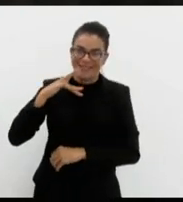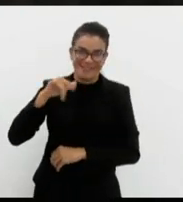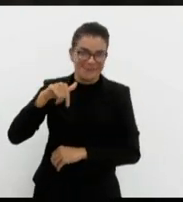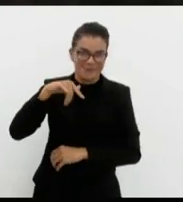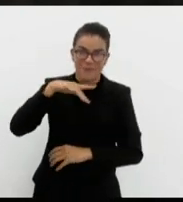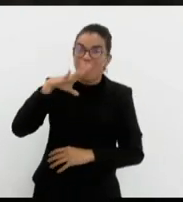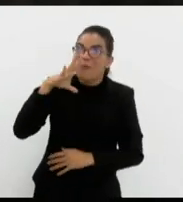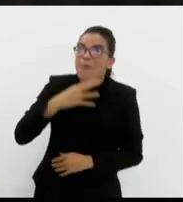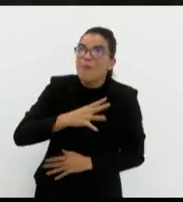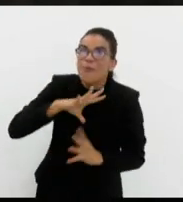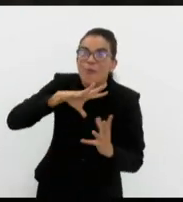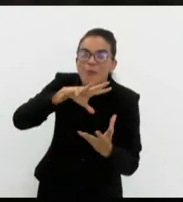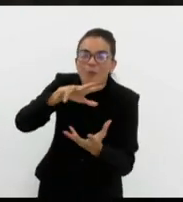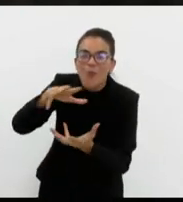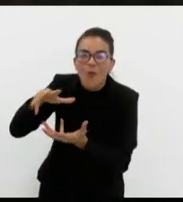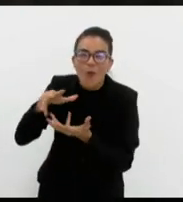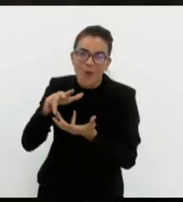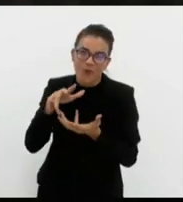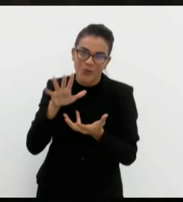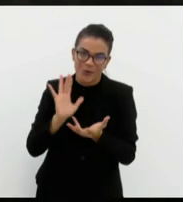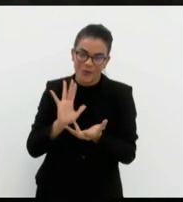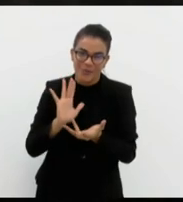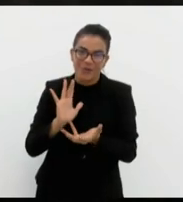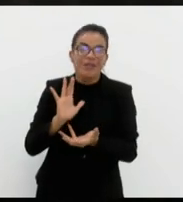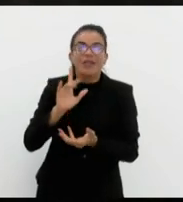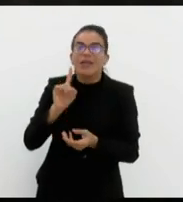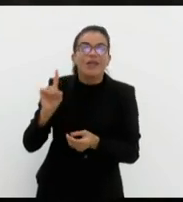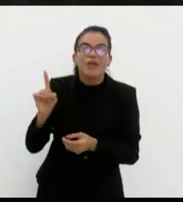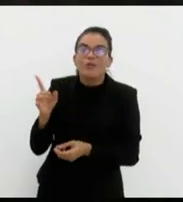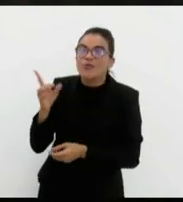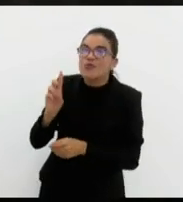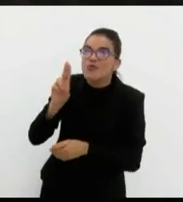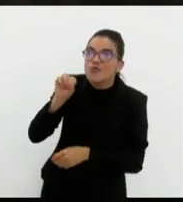no solo africano.